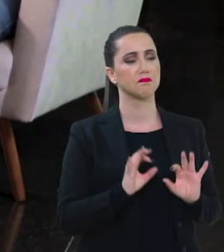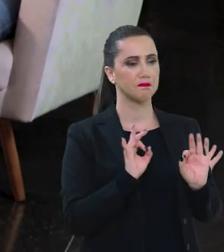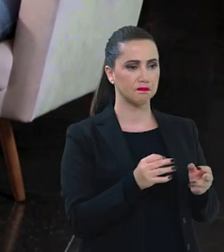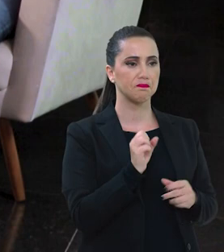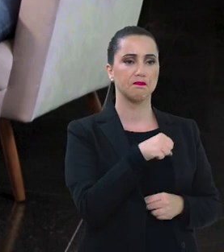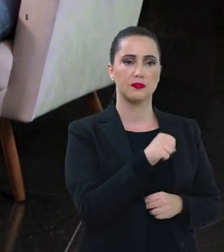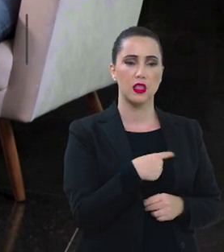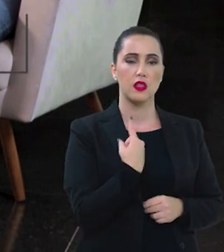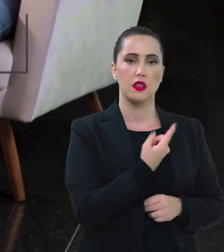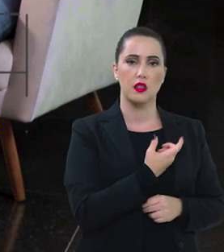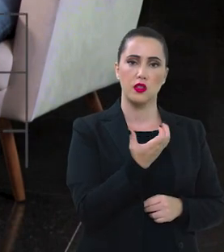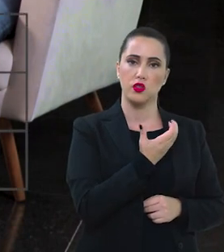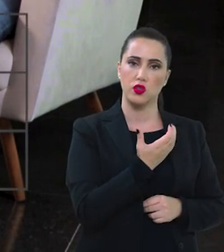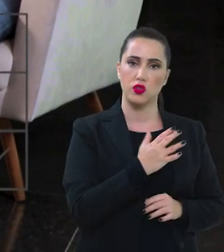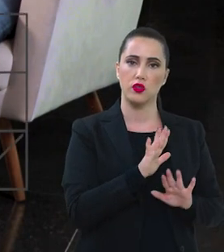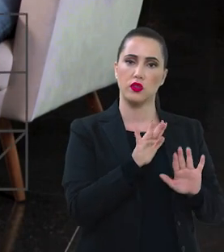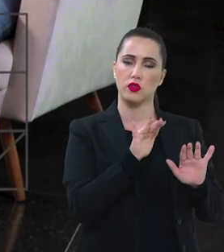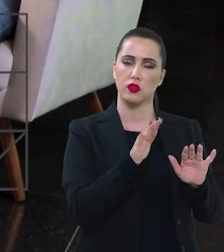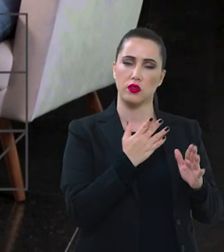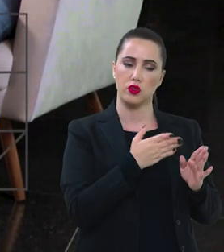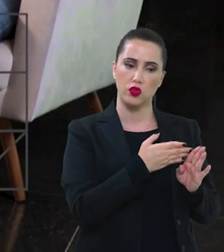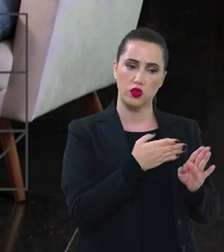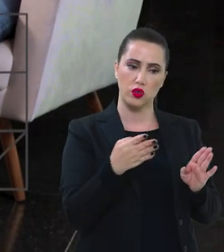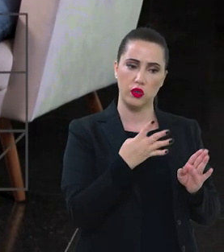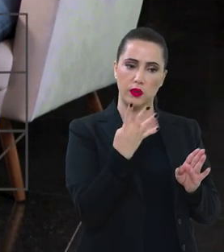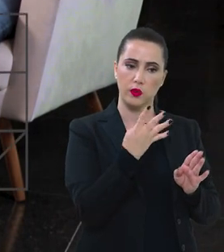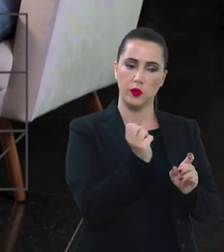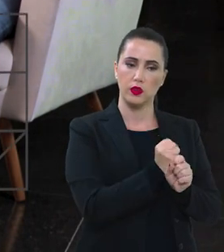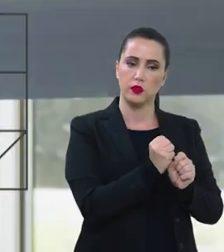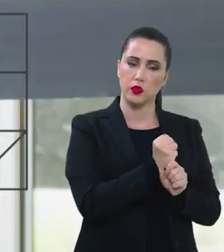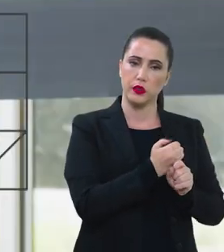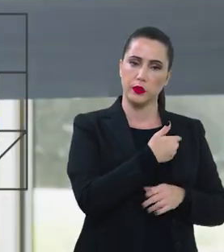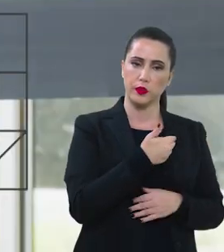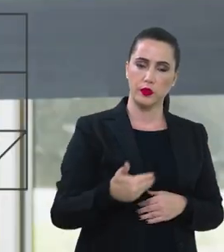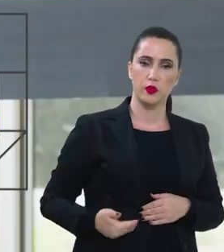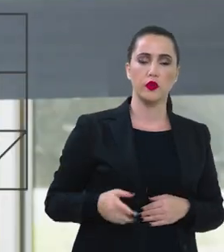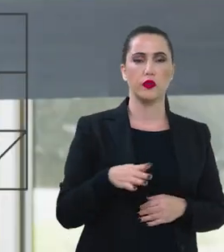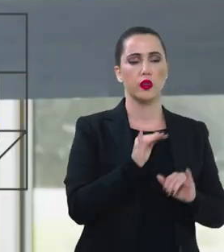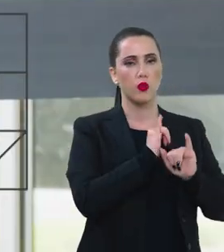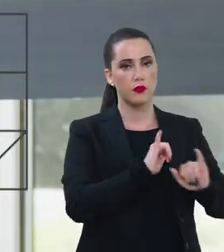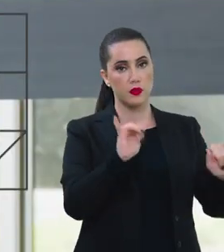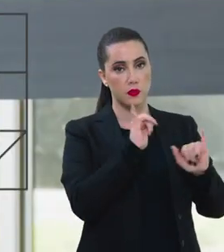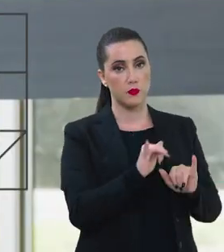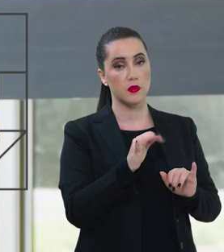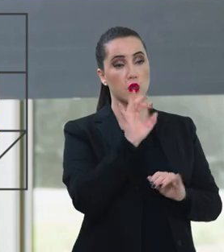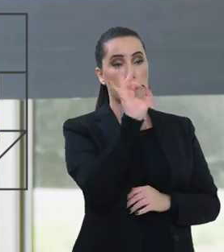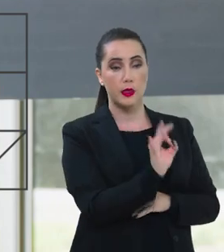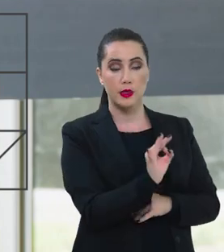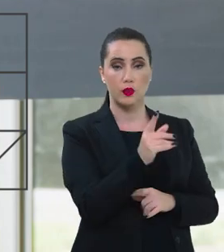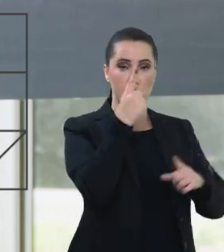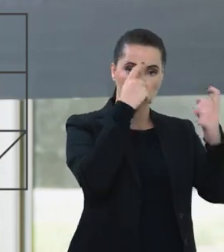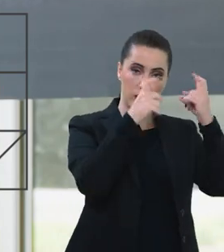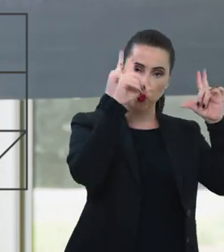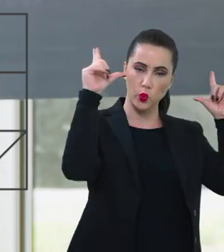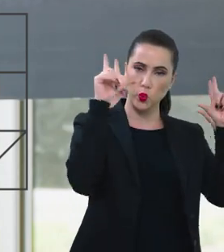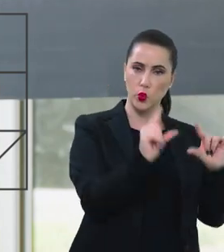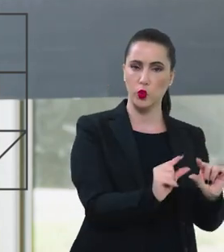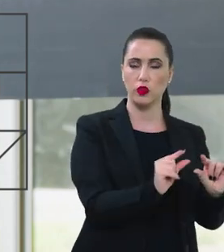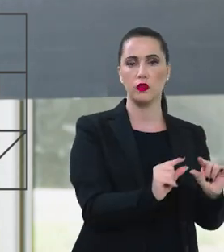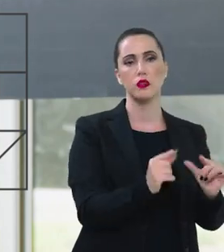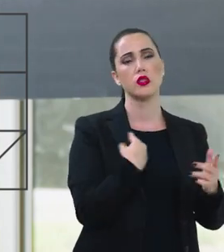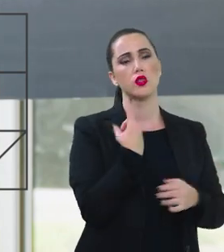com certeza a gente quer terminar esses quatro anos de governo com a notícia de que o índice de violência